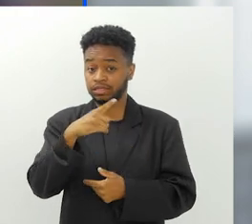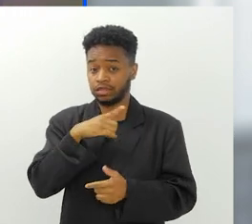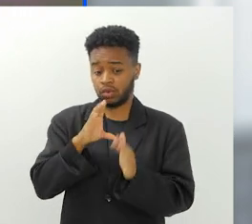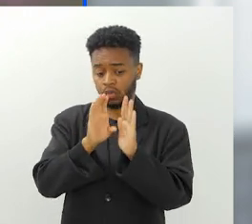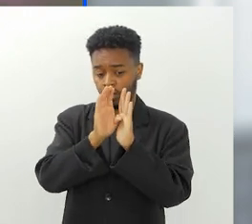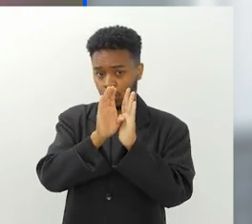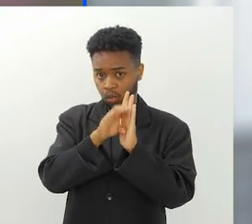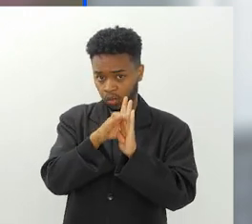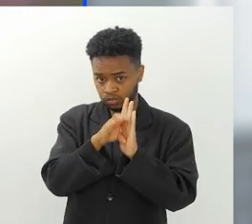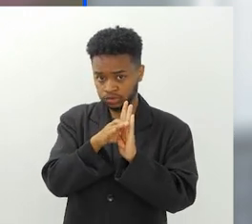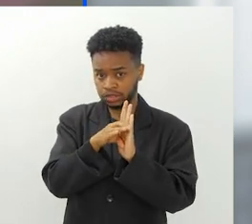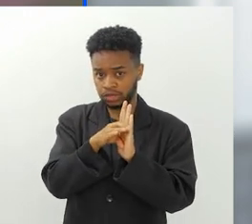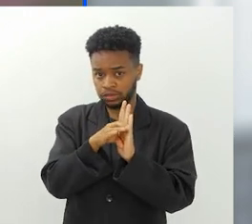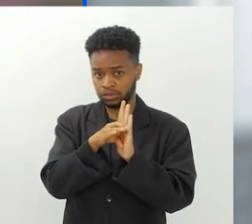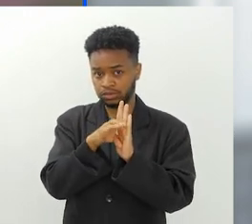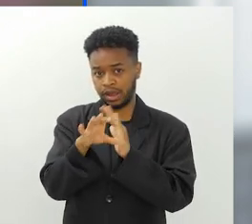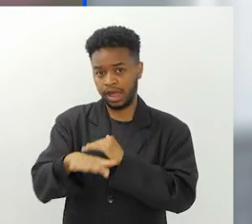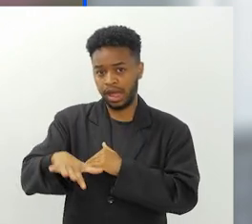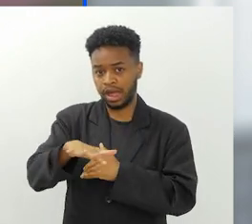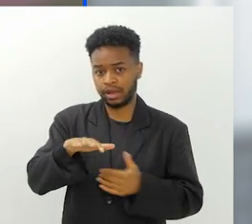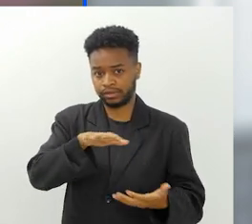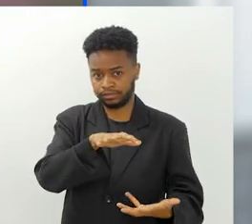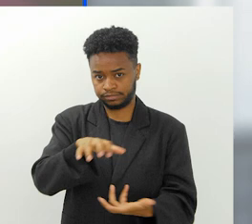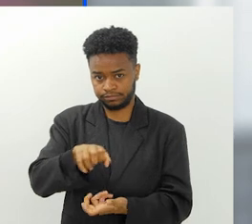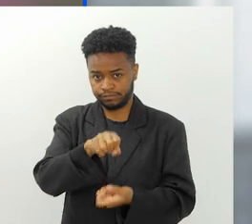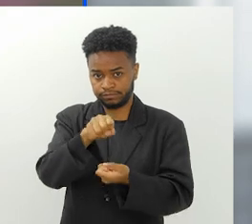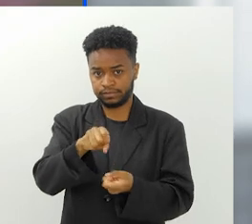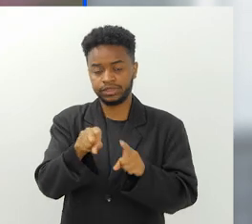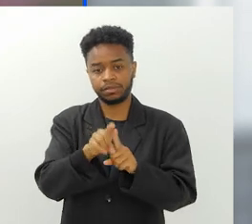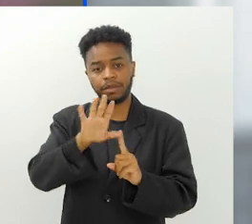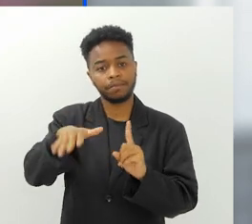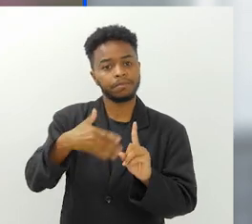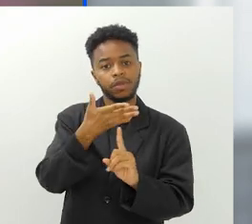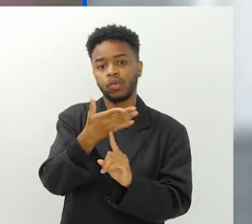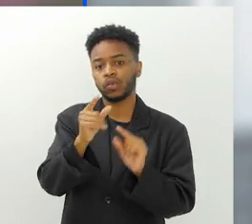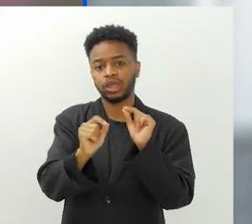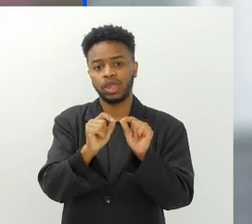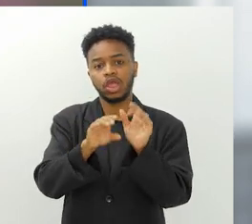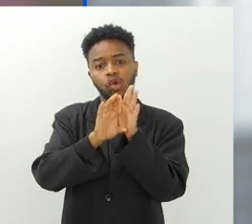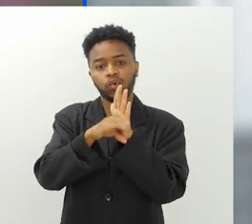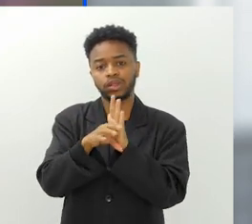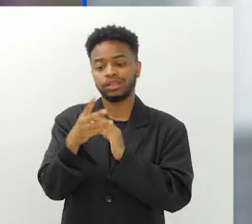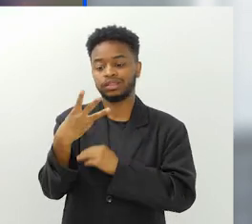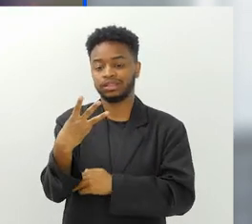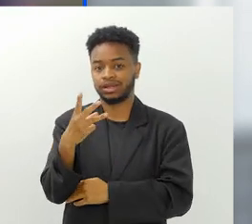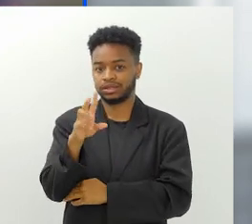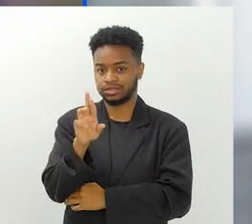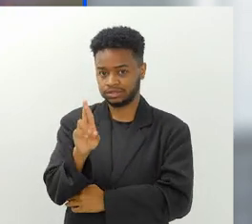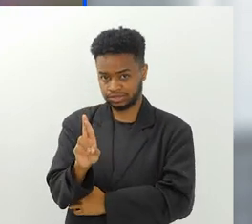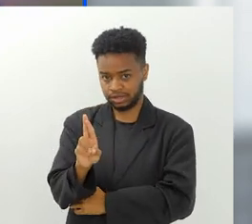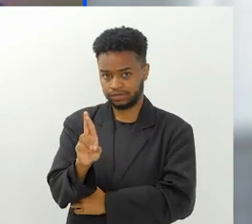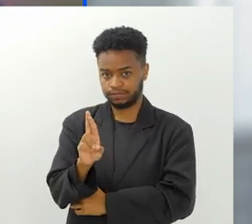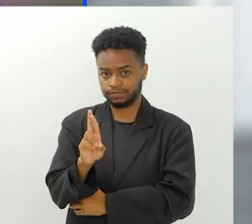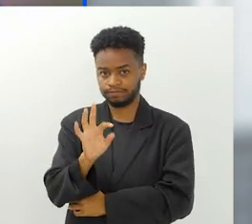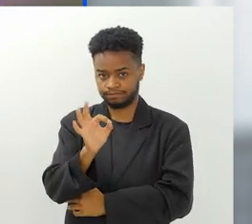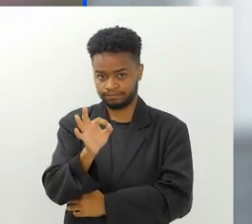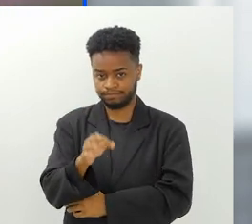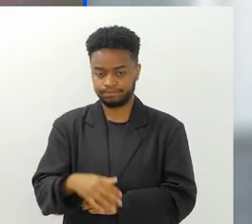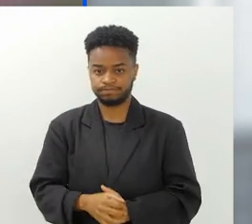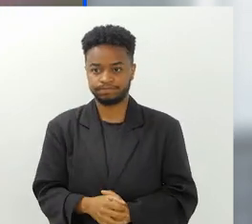Existe um conceito na área de sustentabilidade e meio ambiente que é o conceito dos três R's.